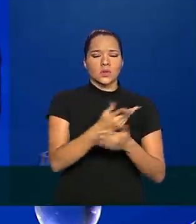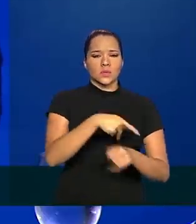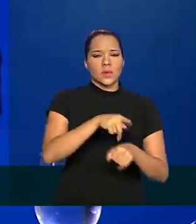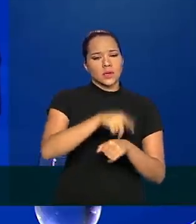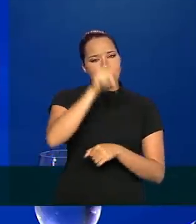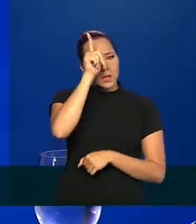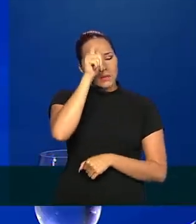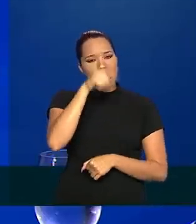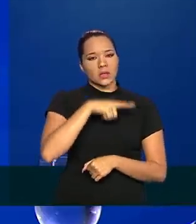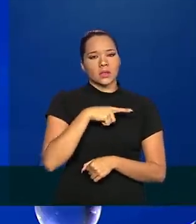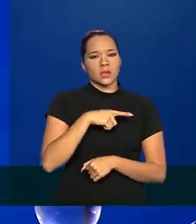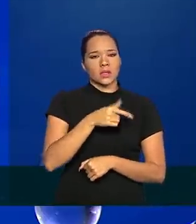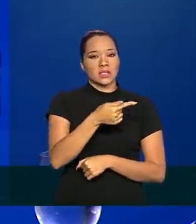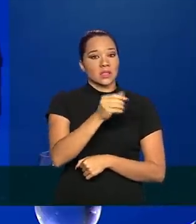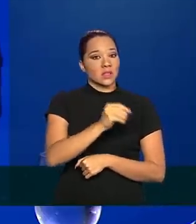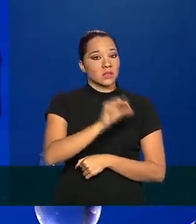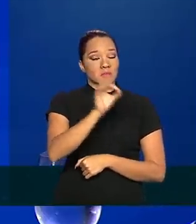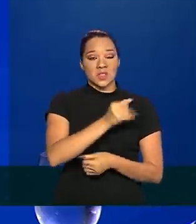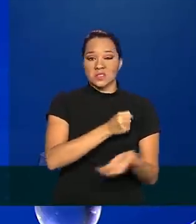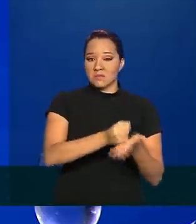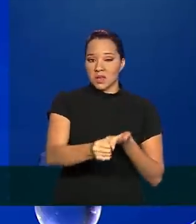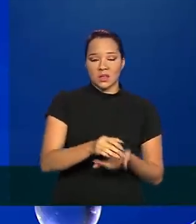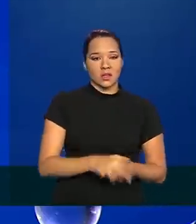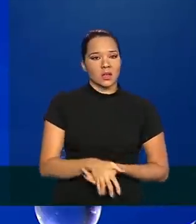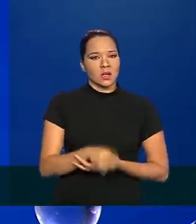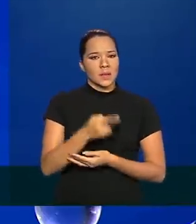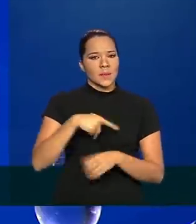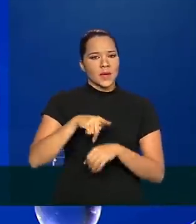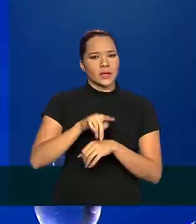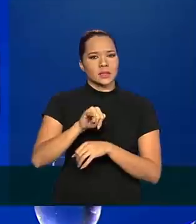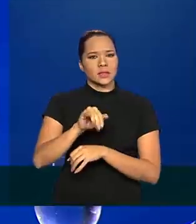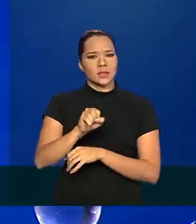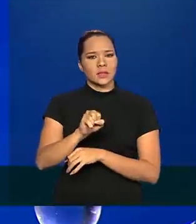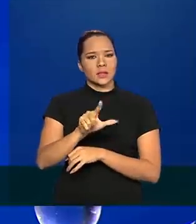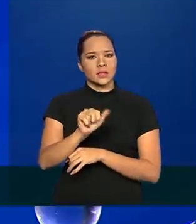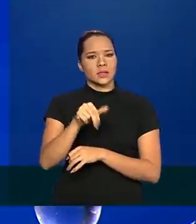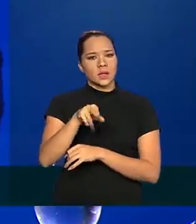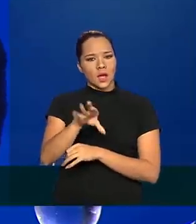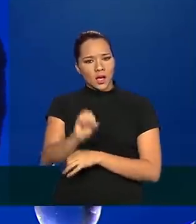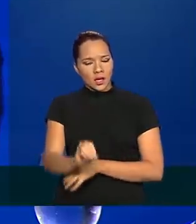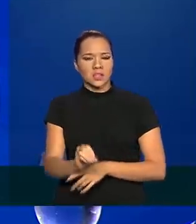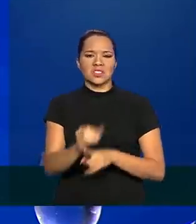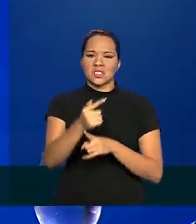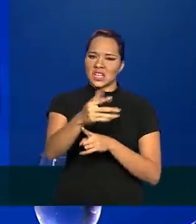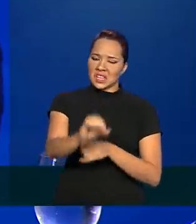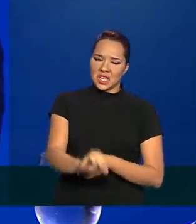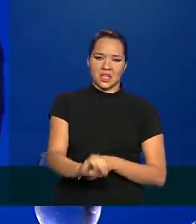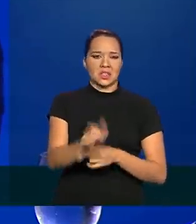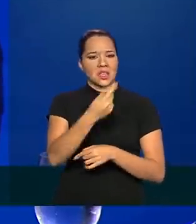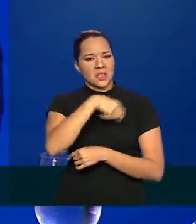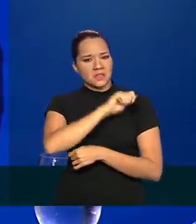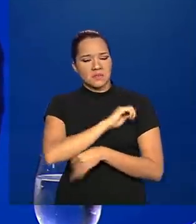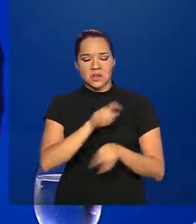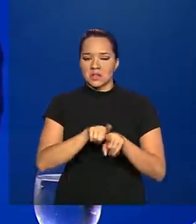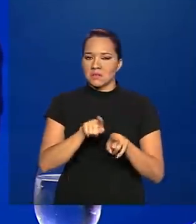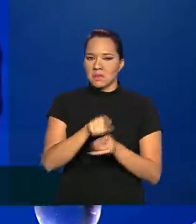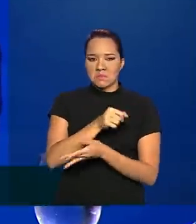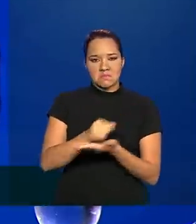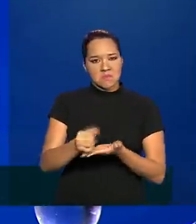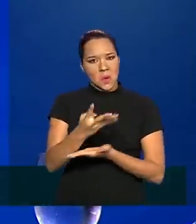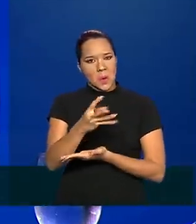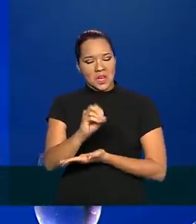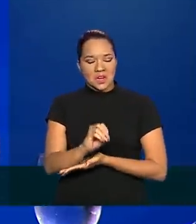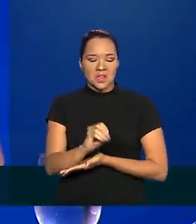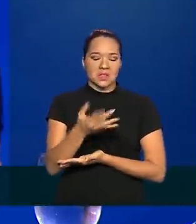Alemanha tem quase 70%. O estudo na Islândia tem quase 70%. O estudo espanhol tem quase entre 40% e 50%. Então,